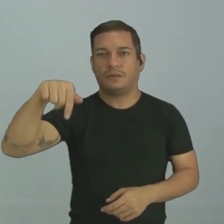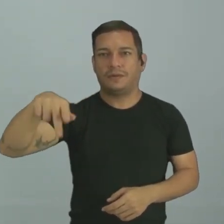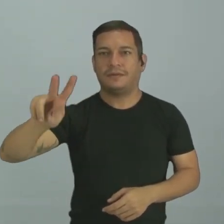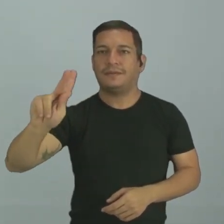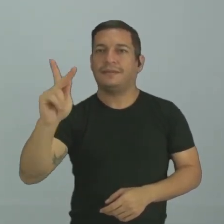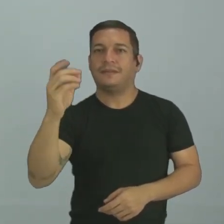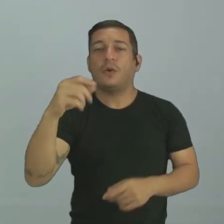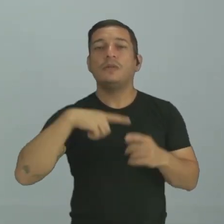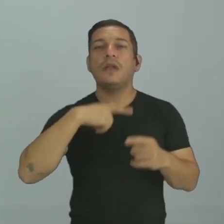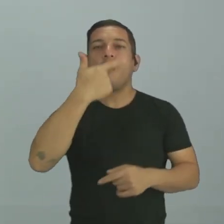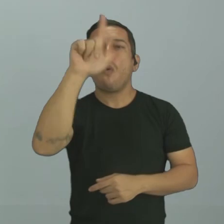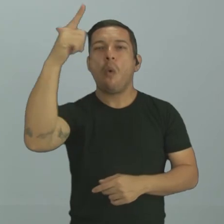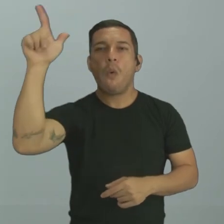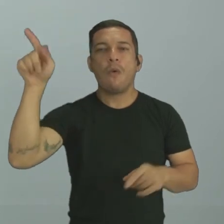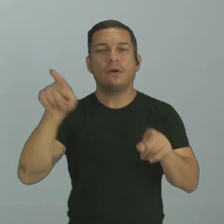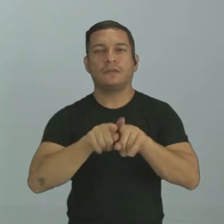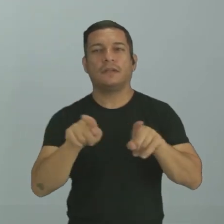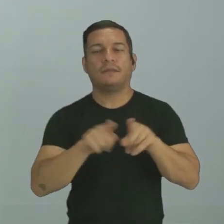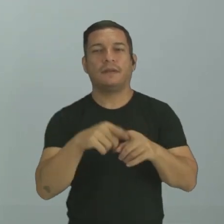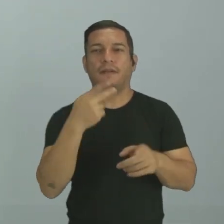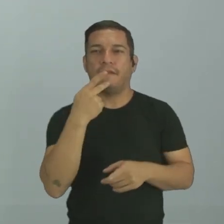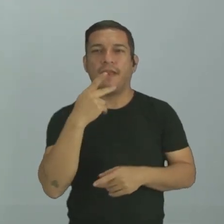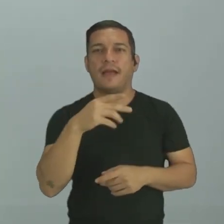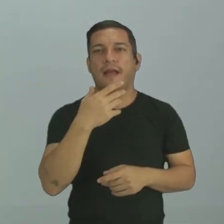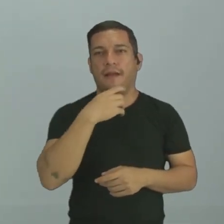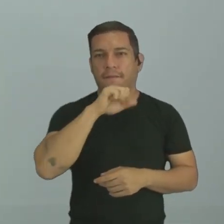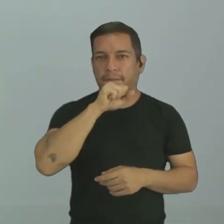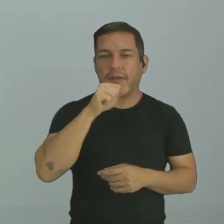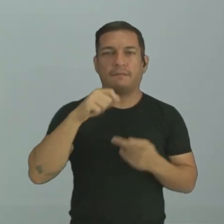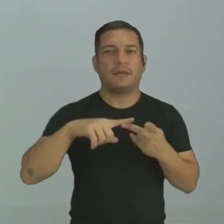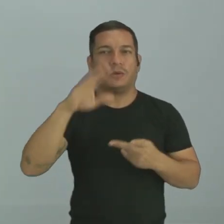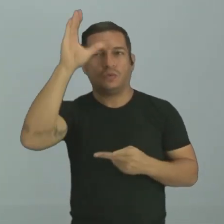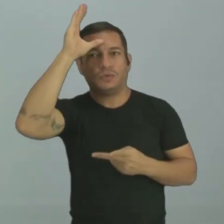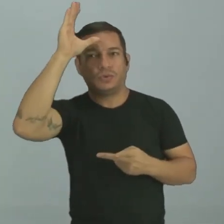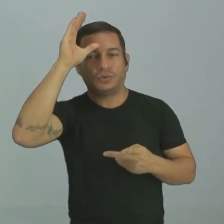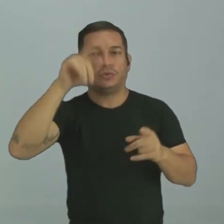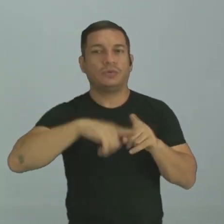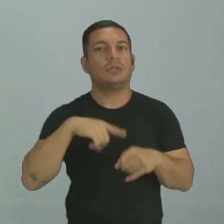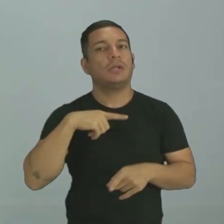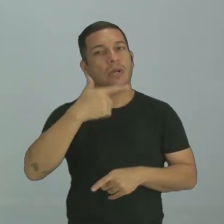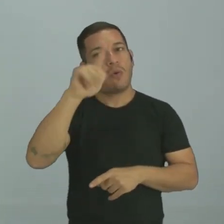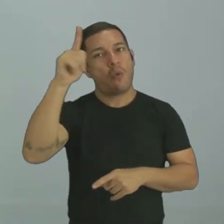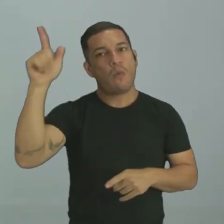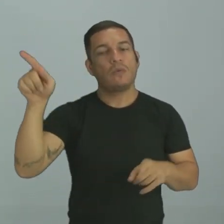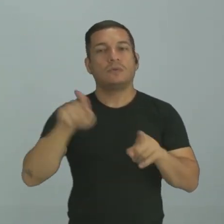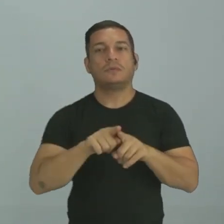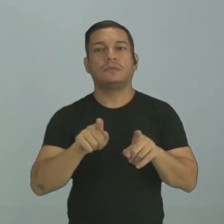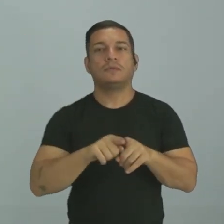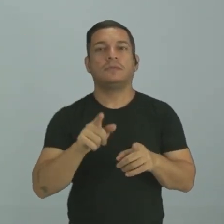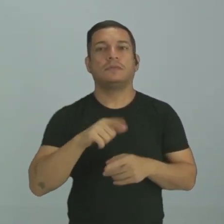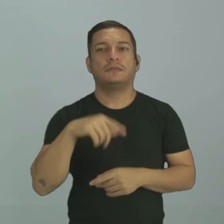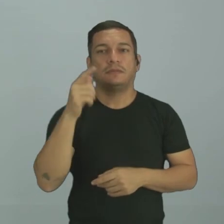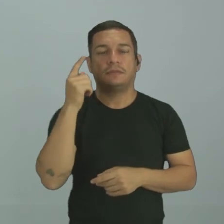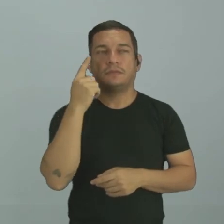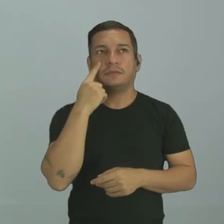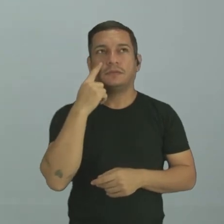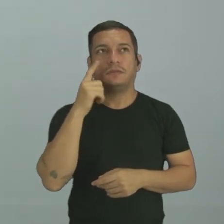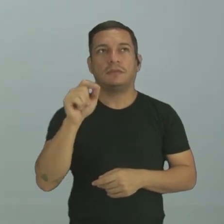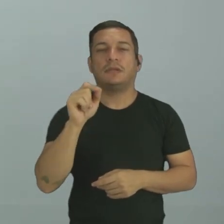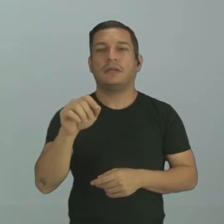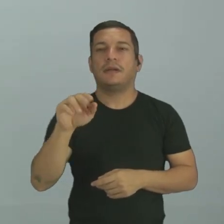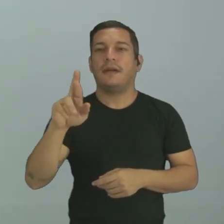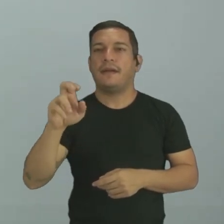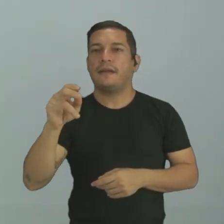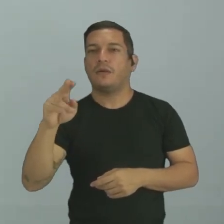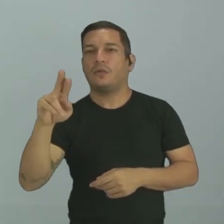tem outros também se você for falar com o papai, né? Com o titio. Eles têm outros. Tinha um do zero, né? O recruta